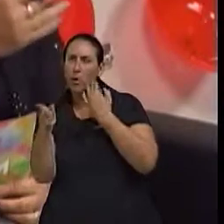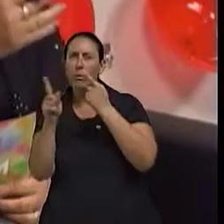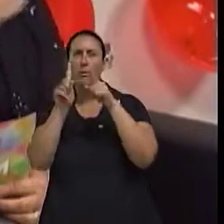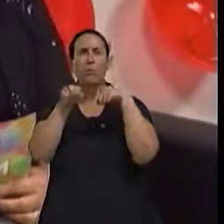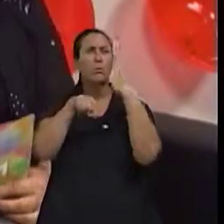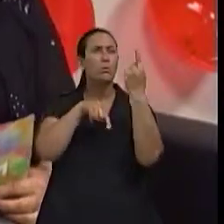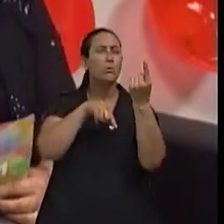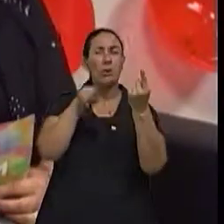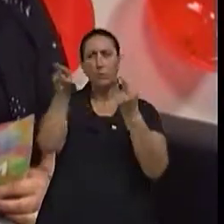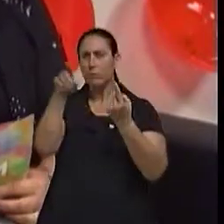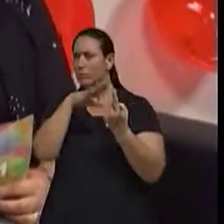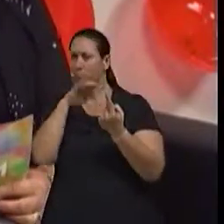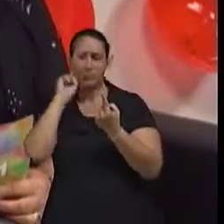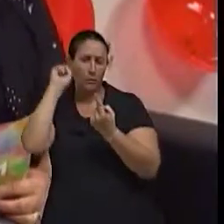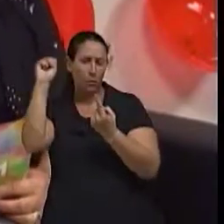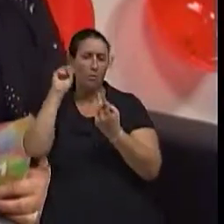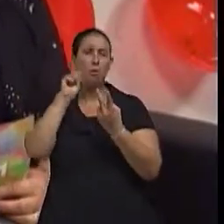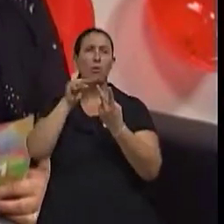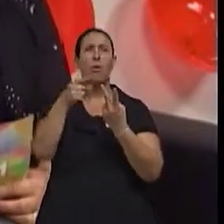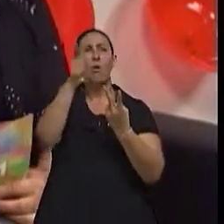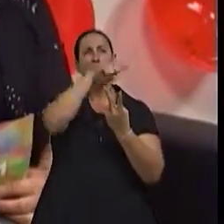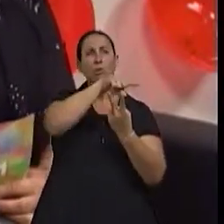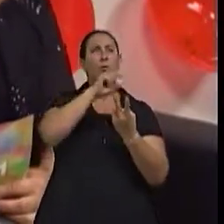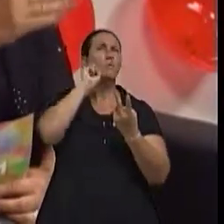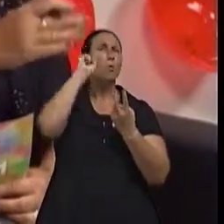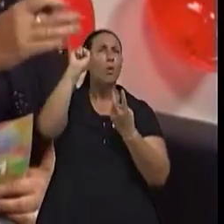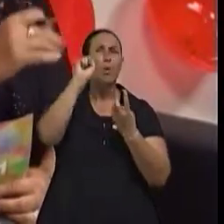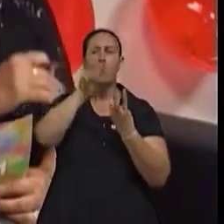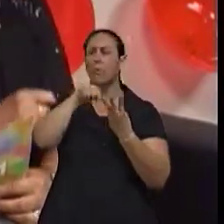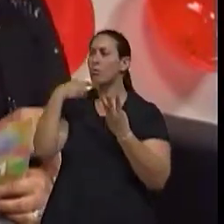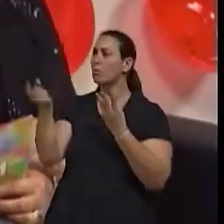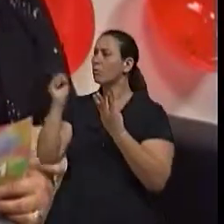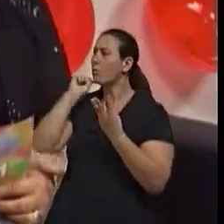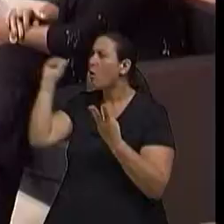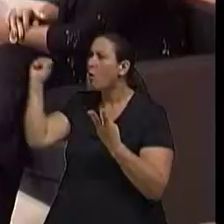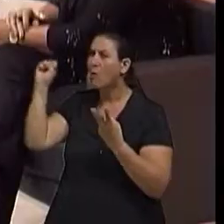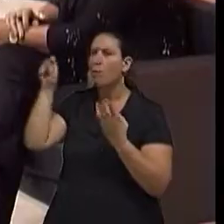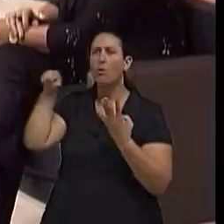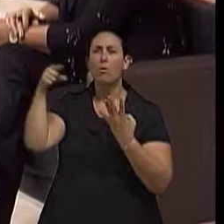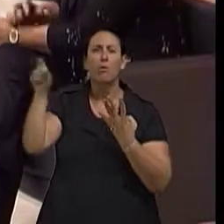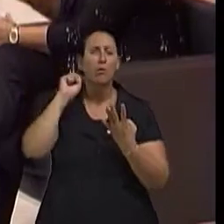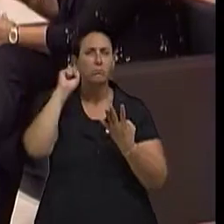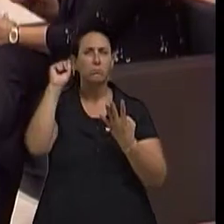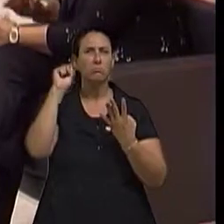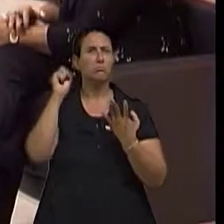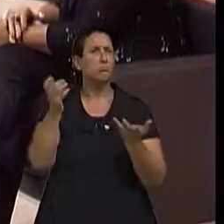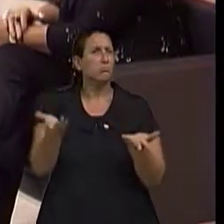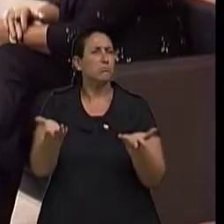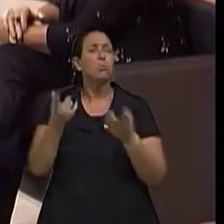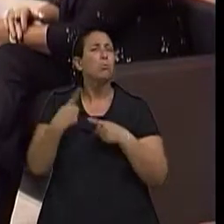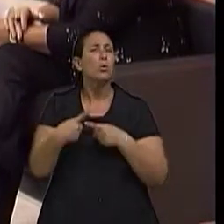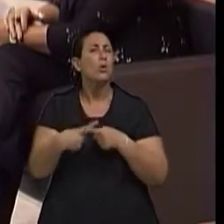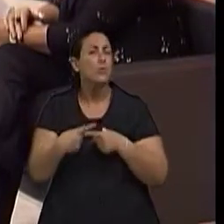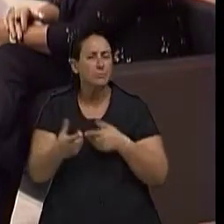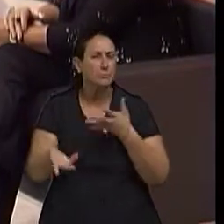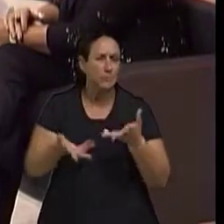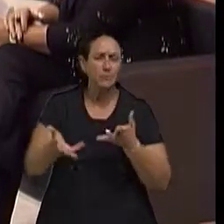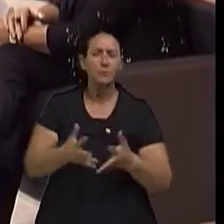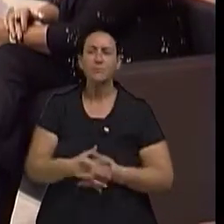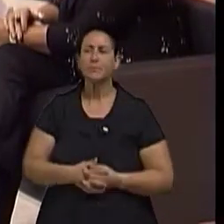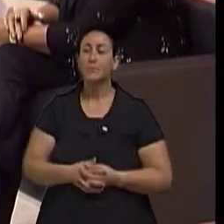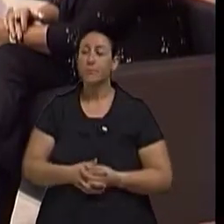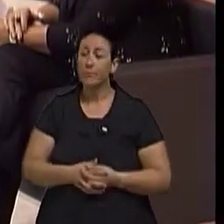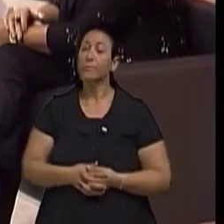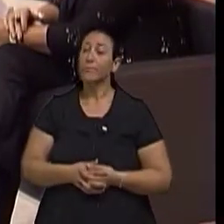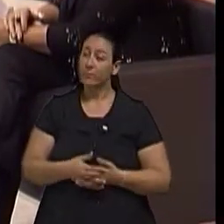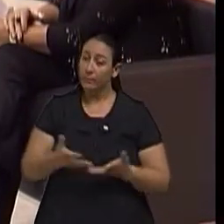Se enforcou, o outro se enforcou, dali a um mês o outro se enforcou, dali a 15 dias o outro se enforcou. Isso, por quê, doutor? Isso é uma coisa muito importante, sabe?